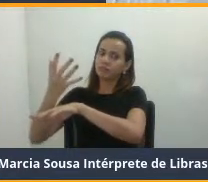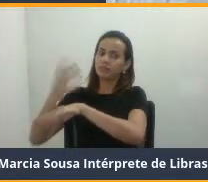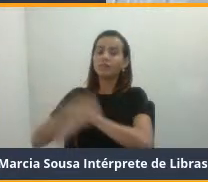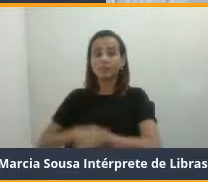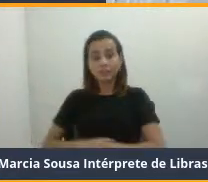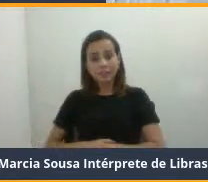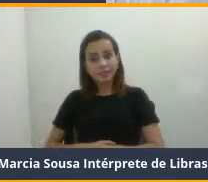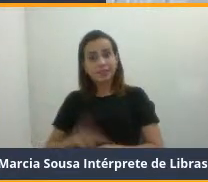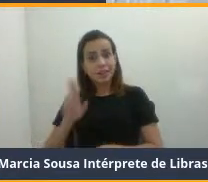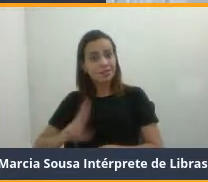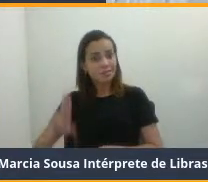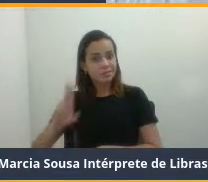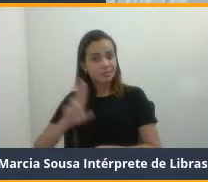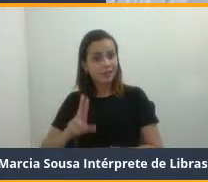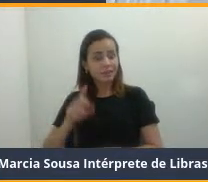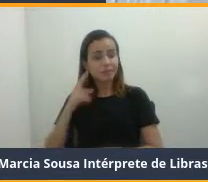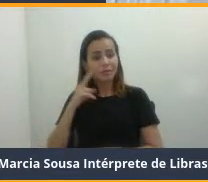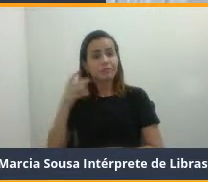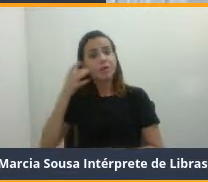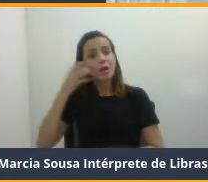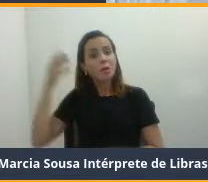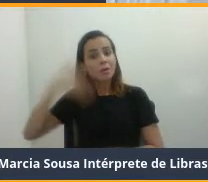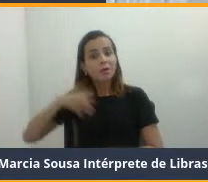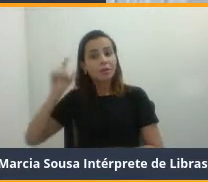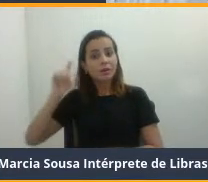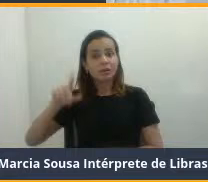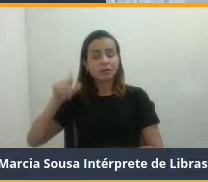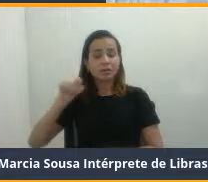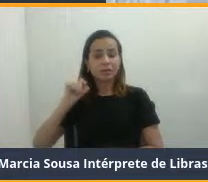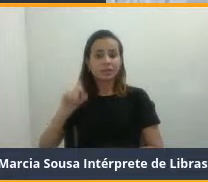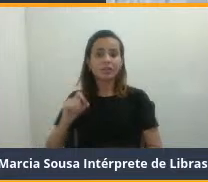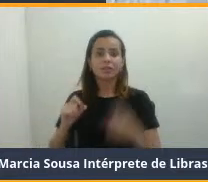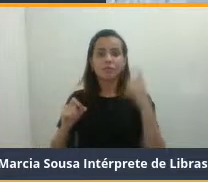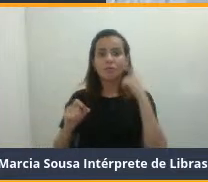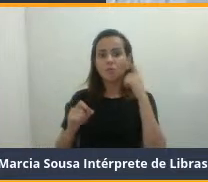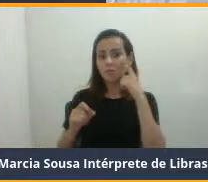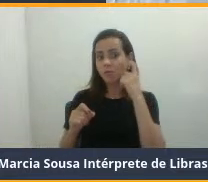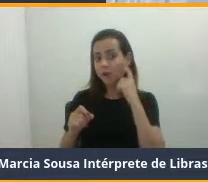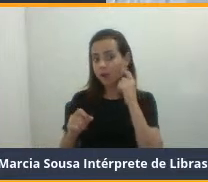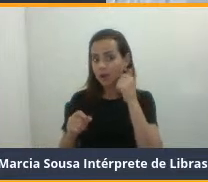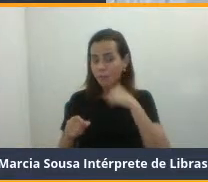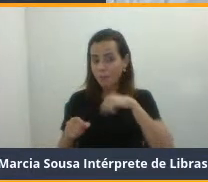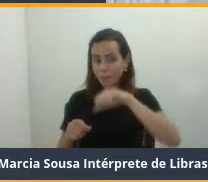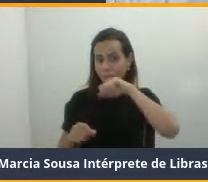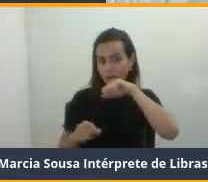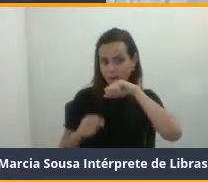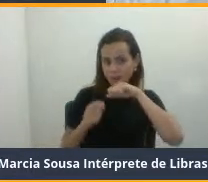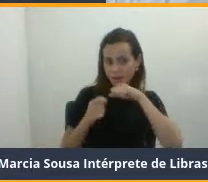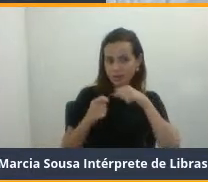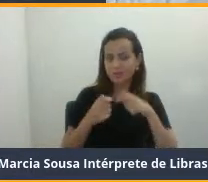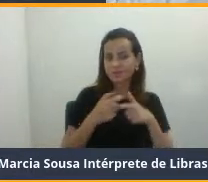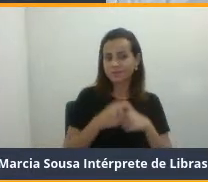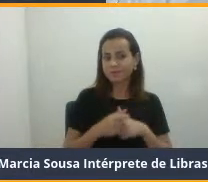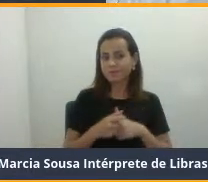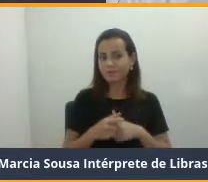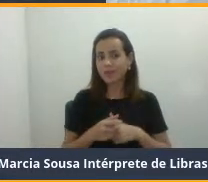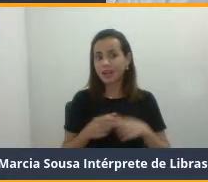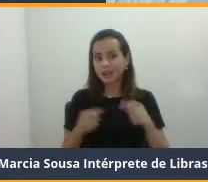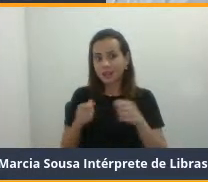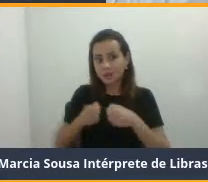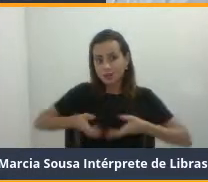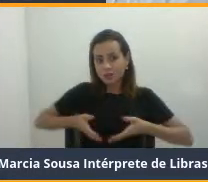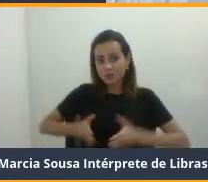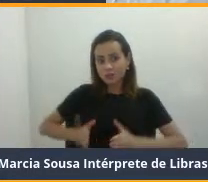utilizado justamente para comprovar que esta mãe de aluguel gerou um camundongo